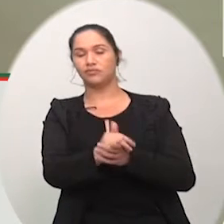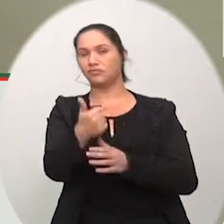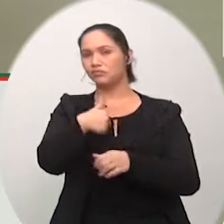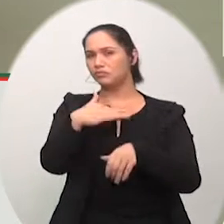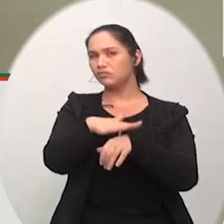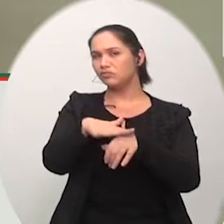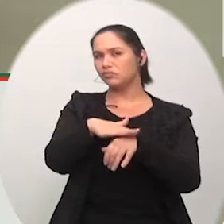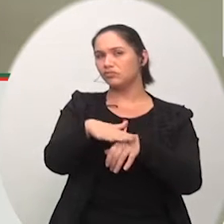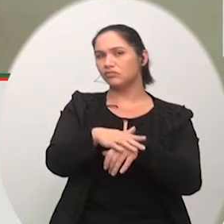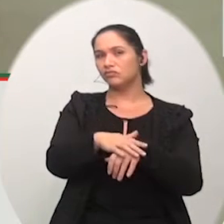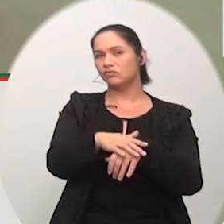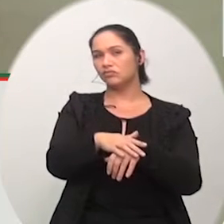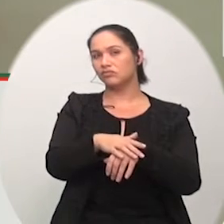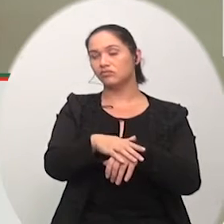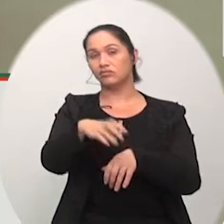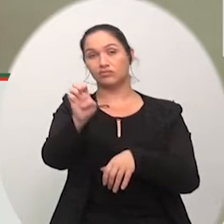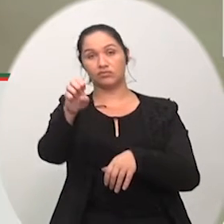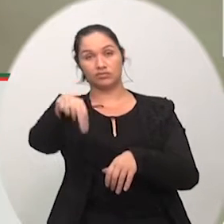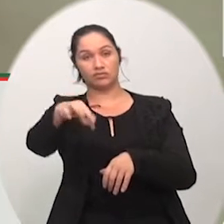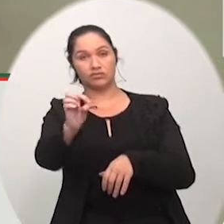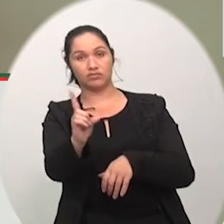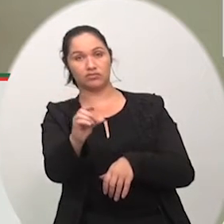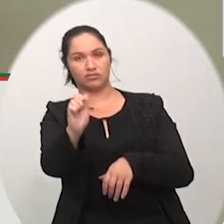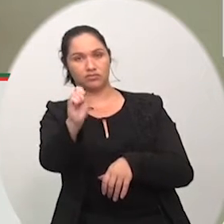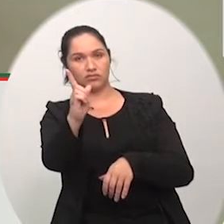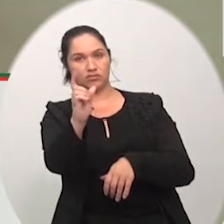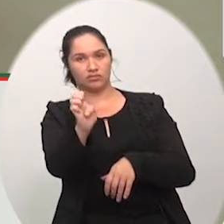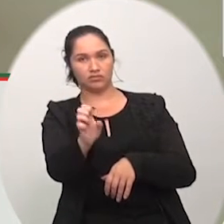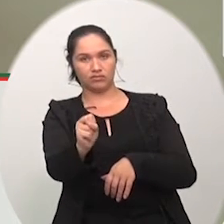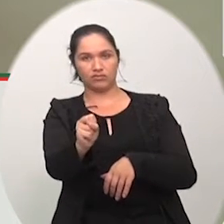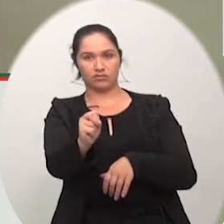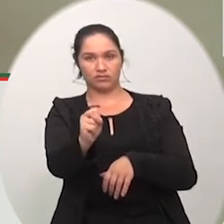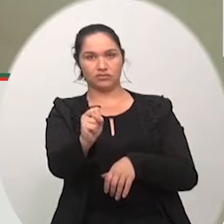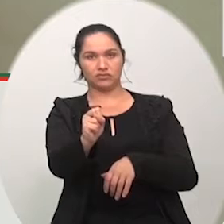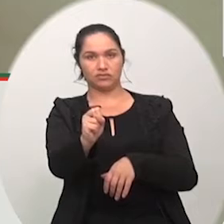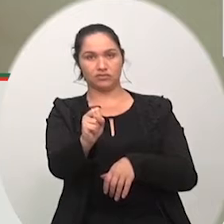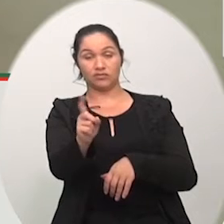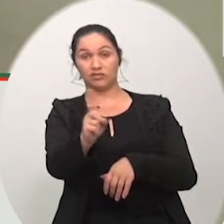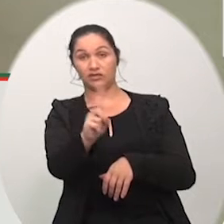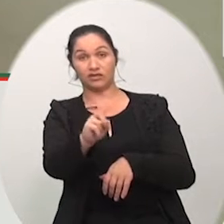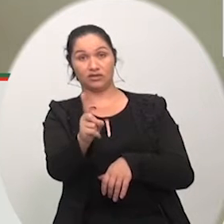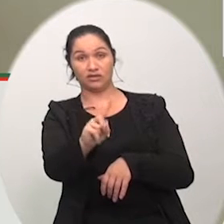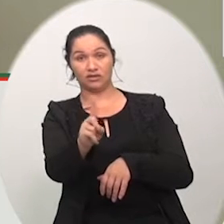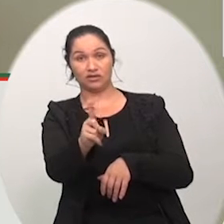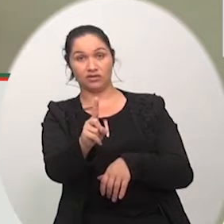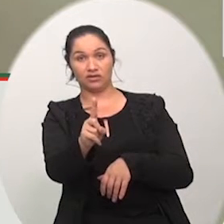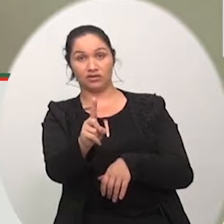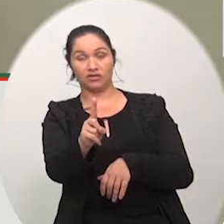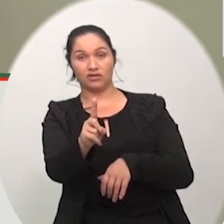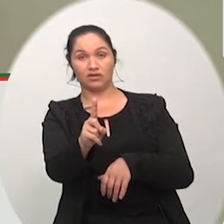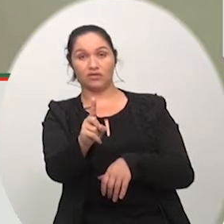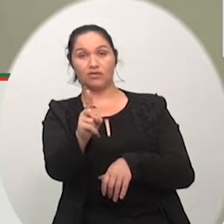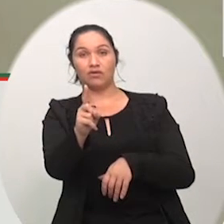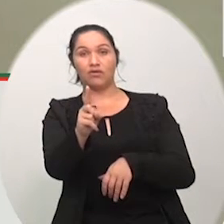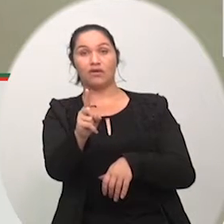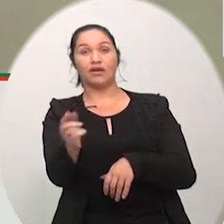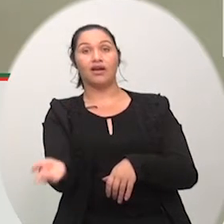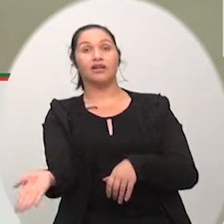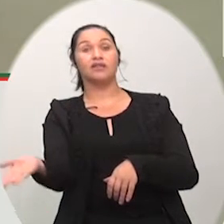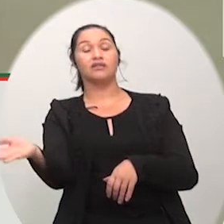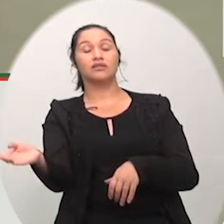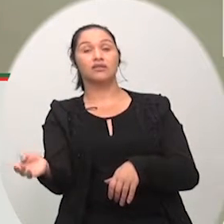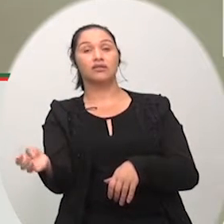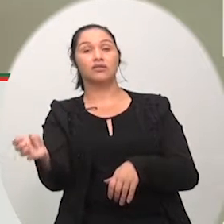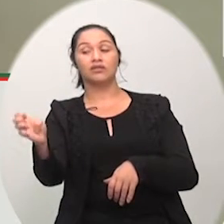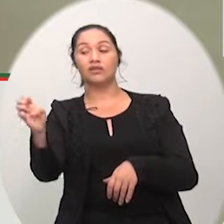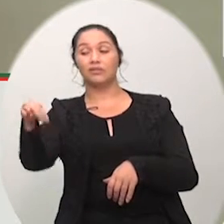conversando com as entidades não foram as entidades que procuraram vossa excelência foi vossa excelência que procurou as entidades então eu peço aos